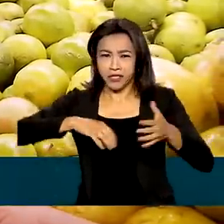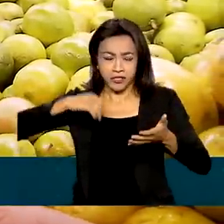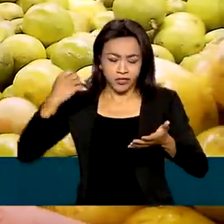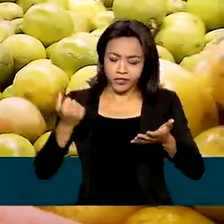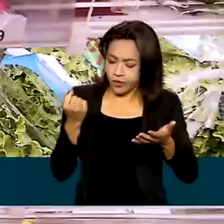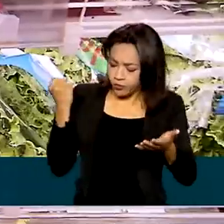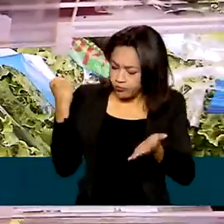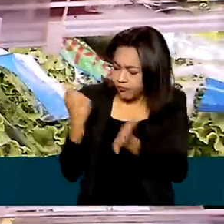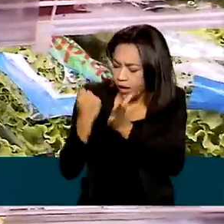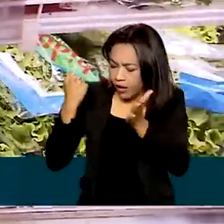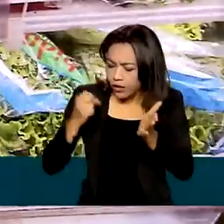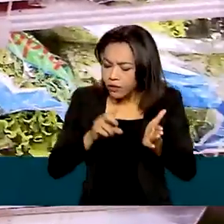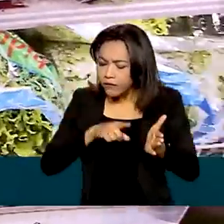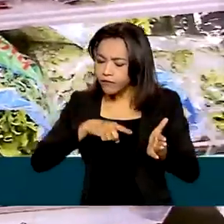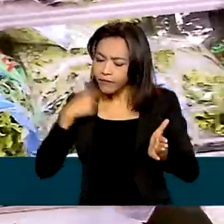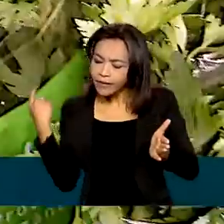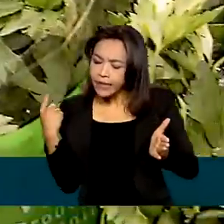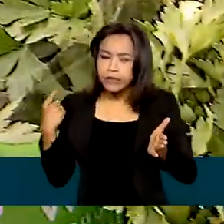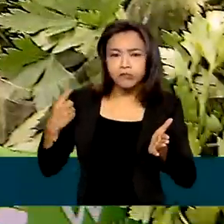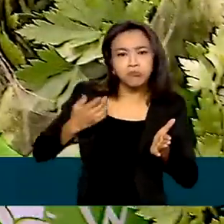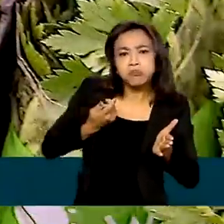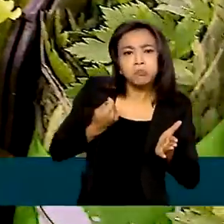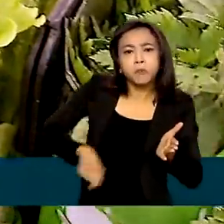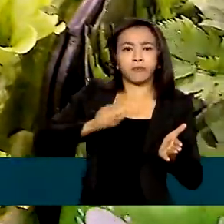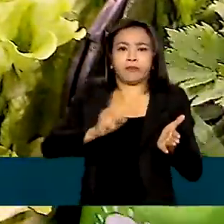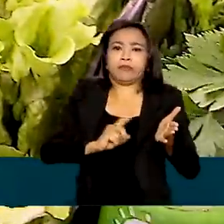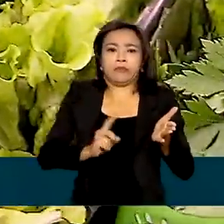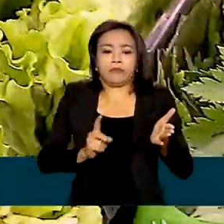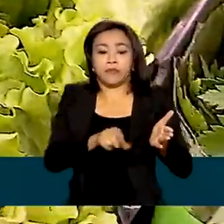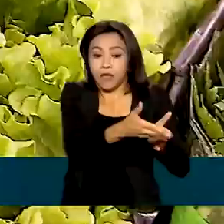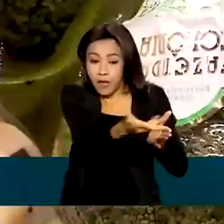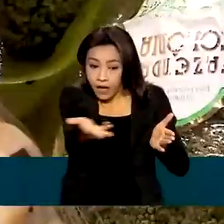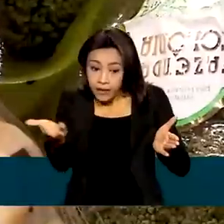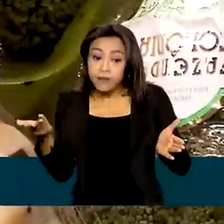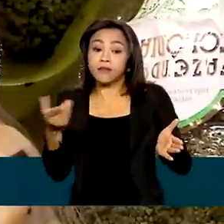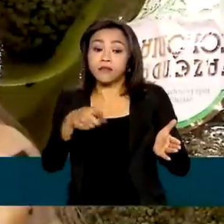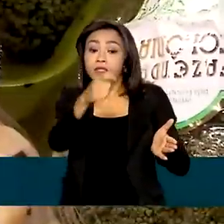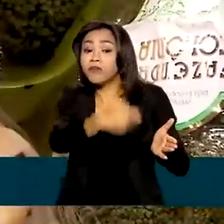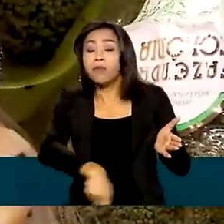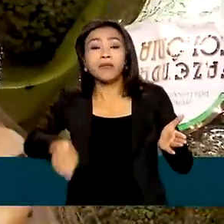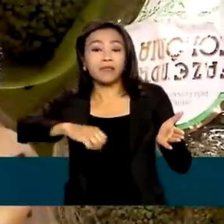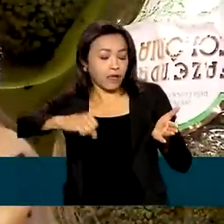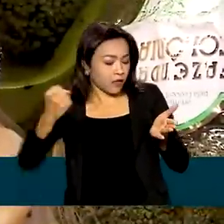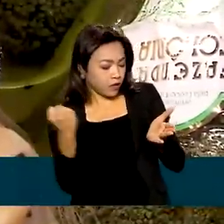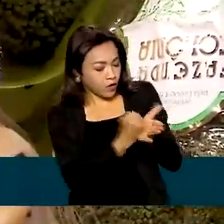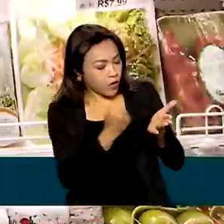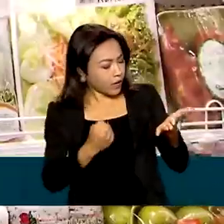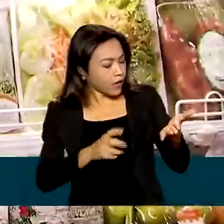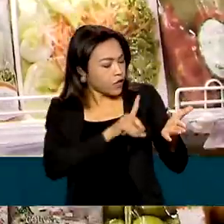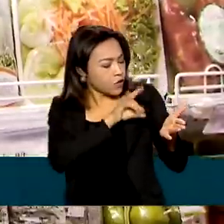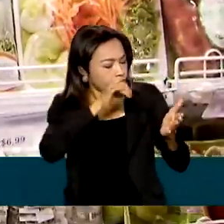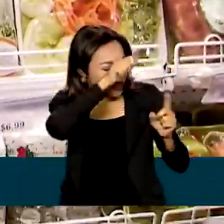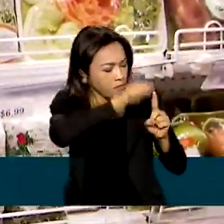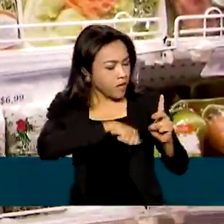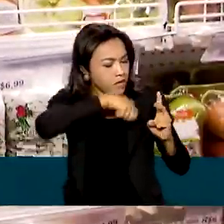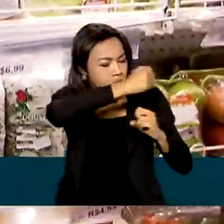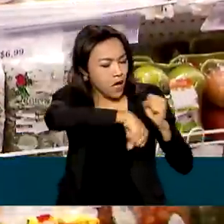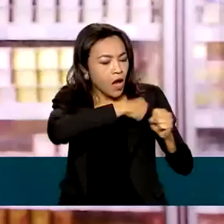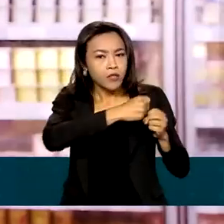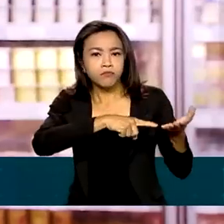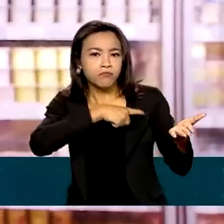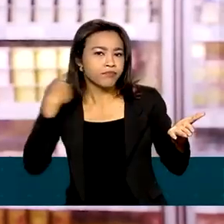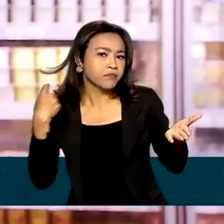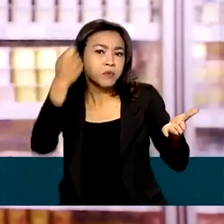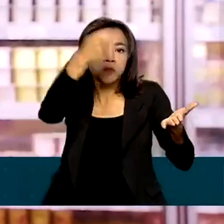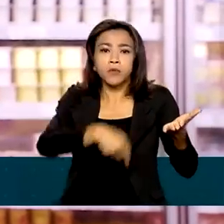a data de validade ou não. Mas a partir de agora, as embalagens de vegetais não vão precisar mais trazer o prazo de validade.